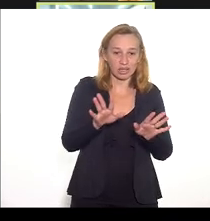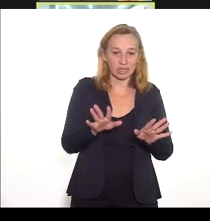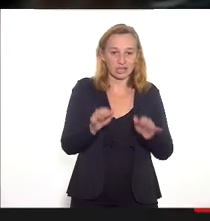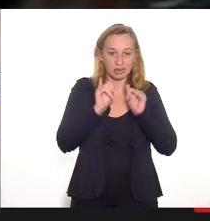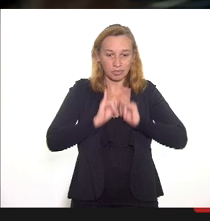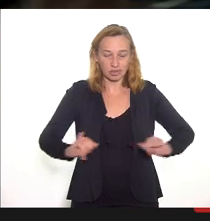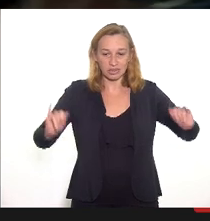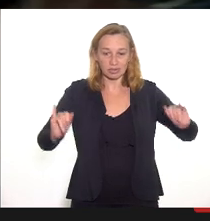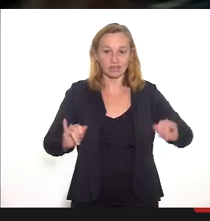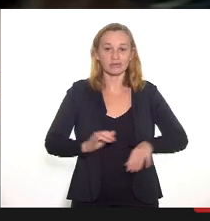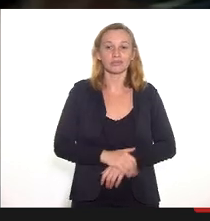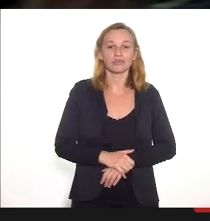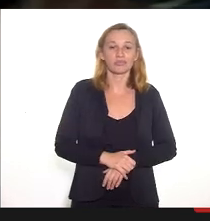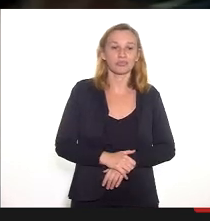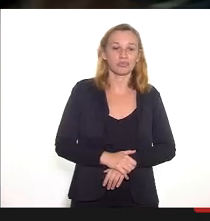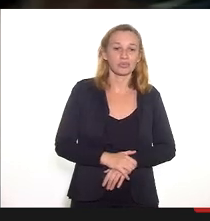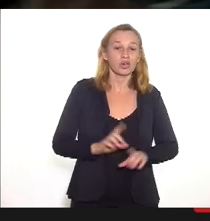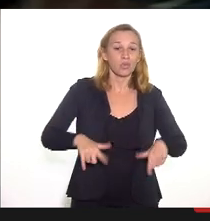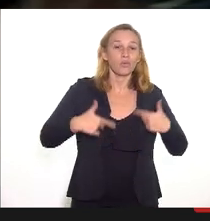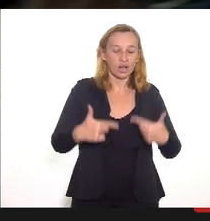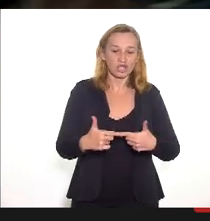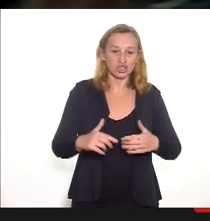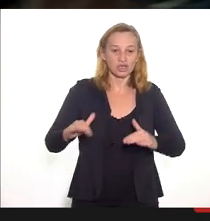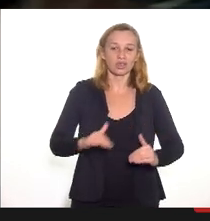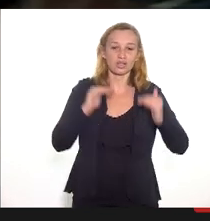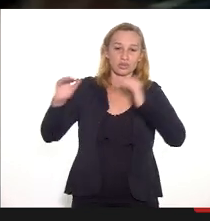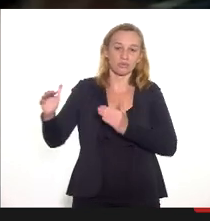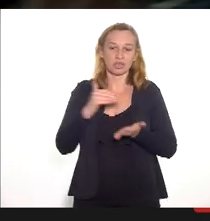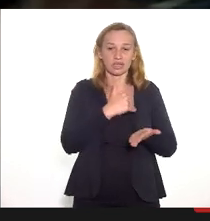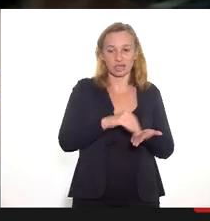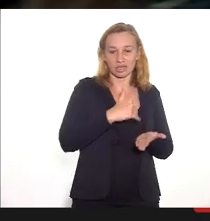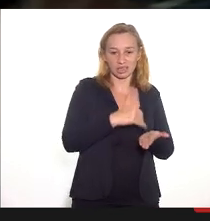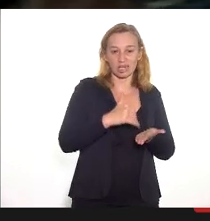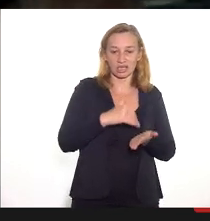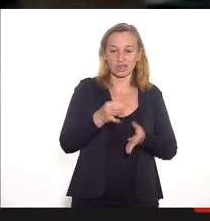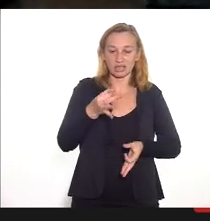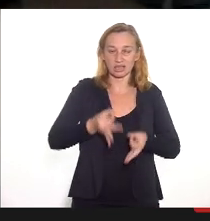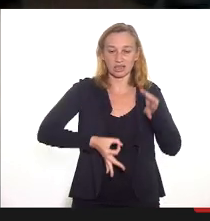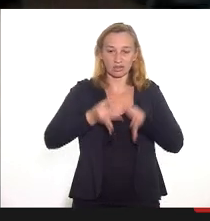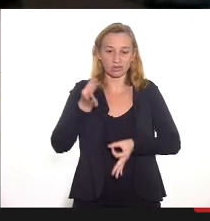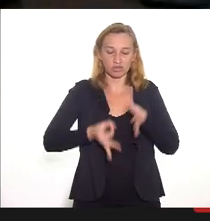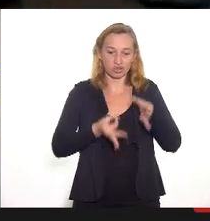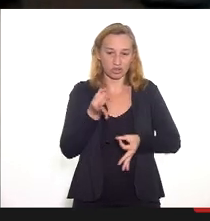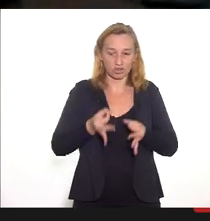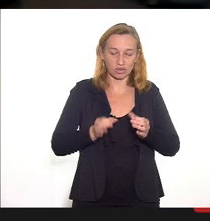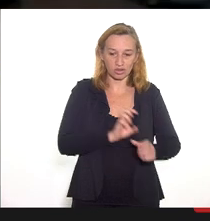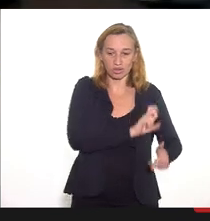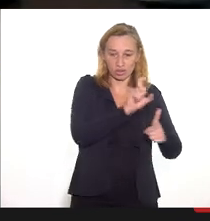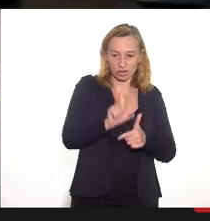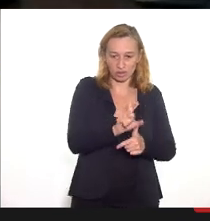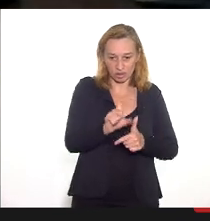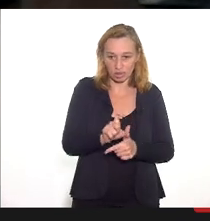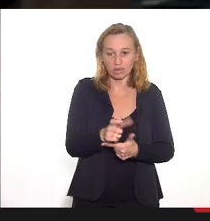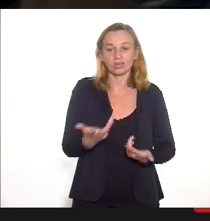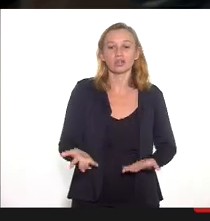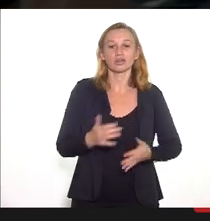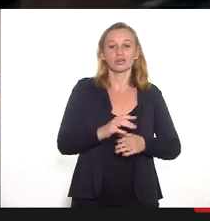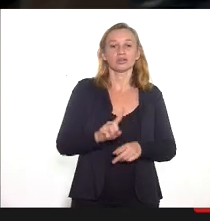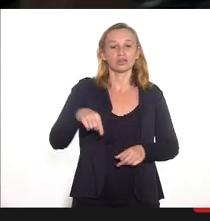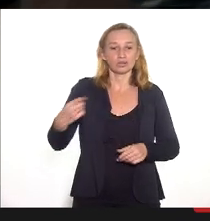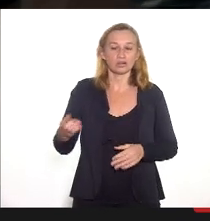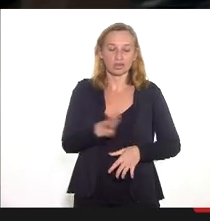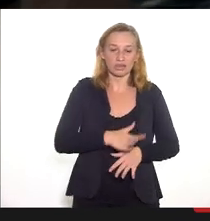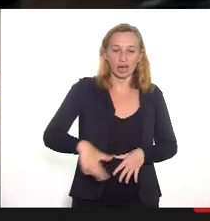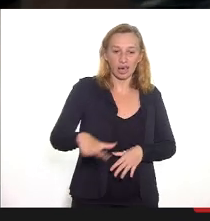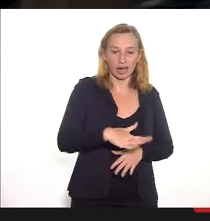e legalidade. A atuação da subsecretaria executiva no acompanhamento, em conjunto com os demais setores requisitantes dos